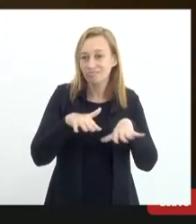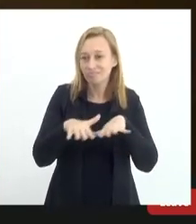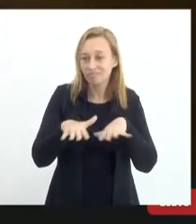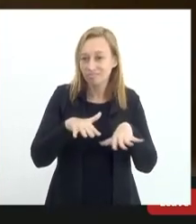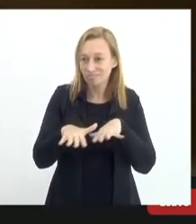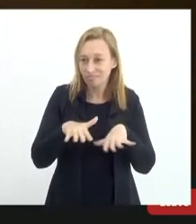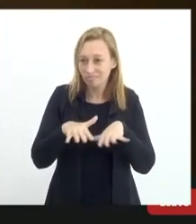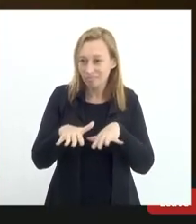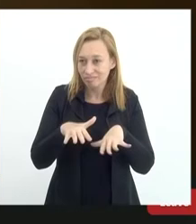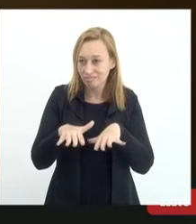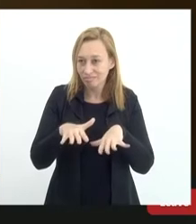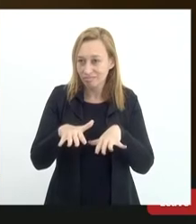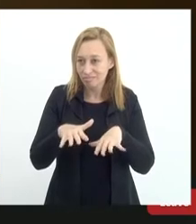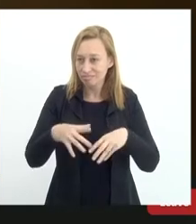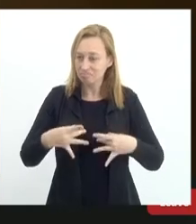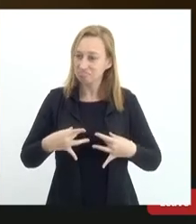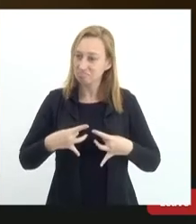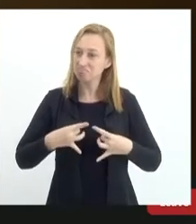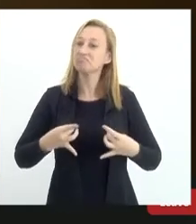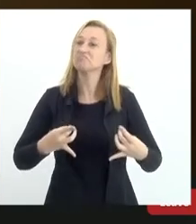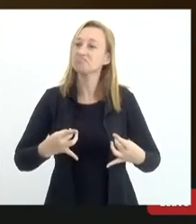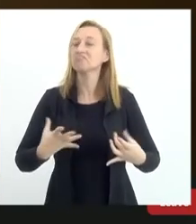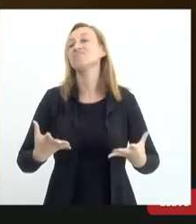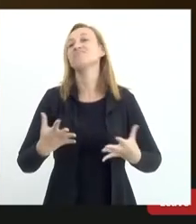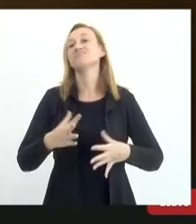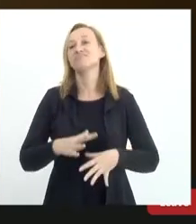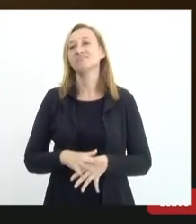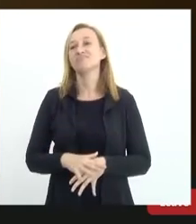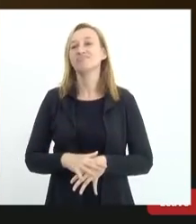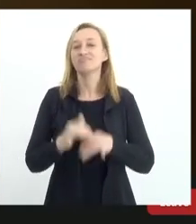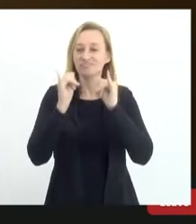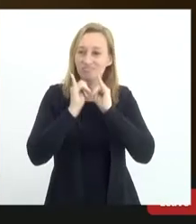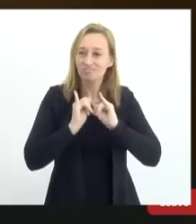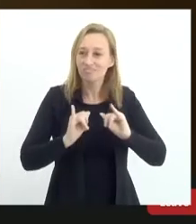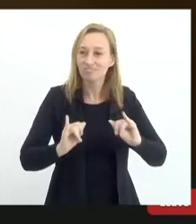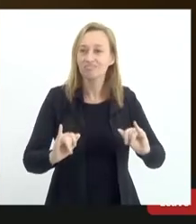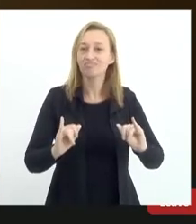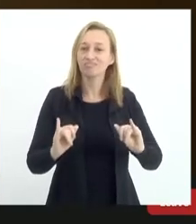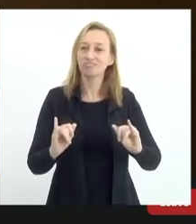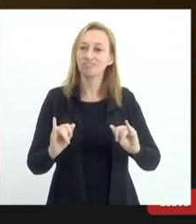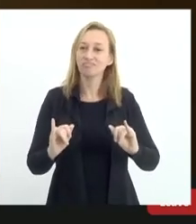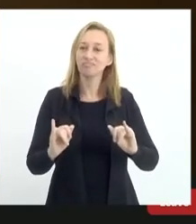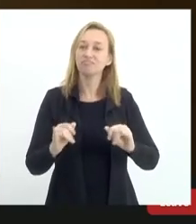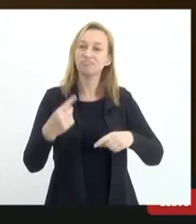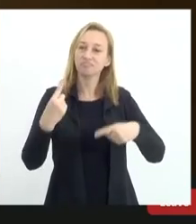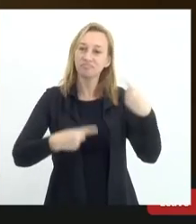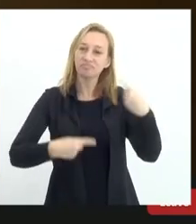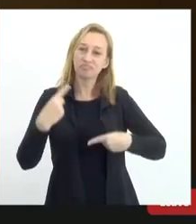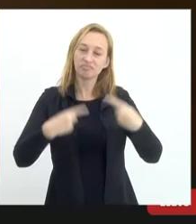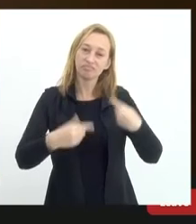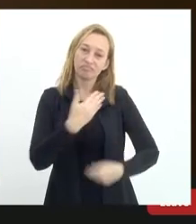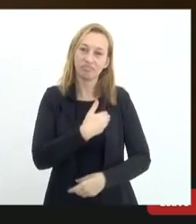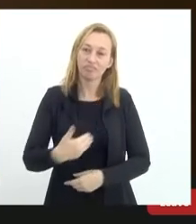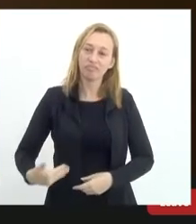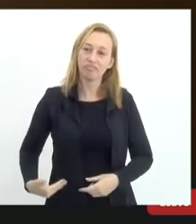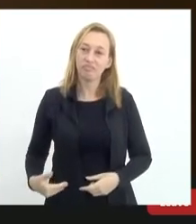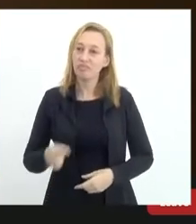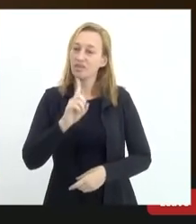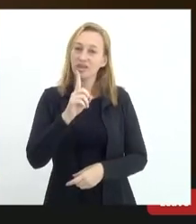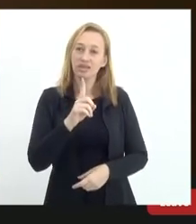colocar à inteira disposição para levarmos esta política pública, que não